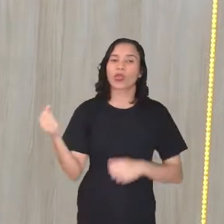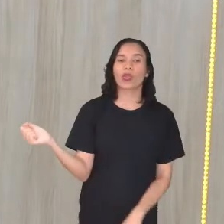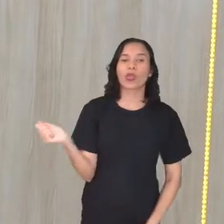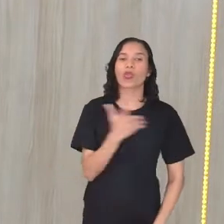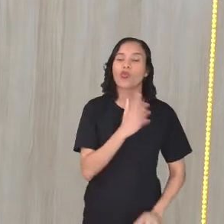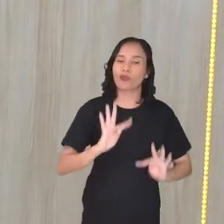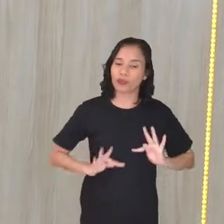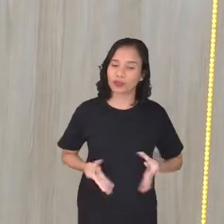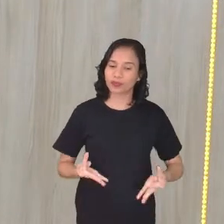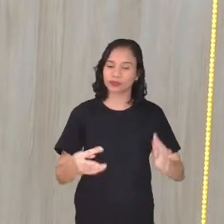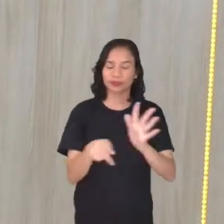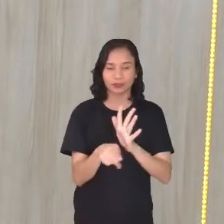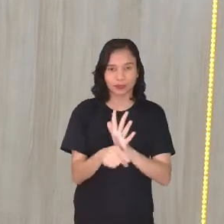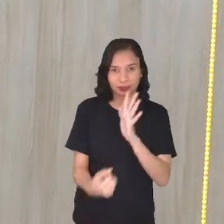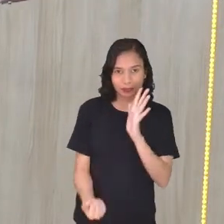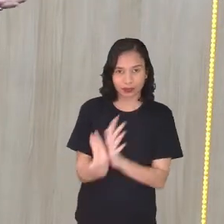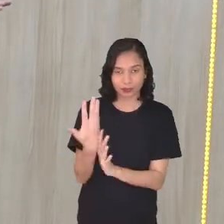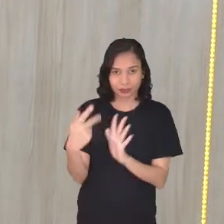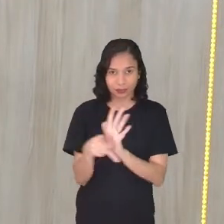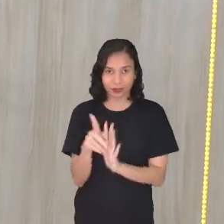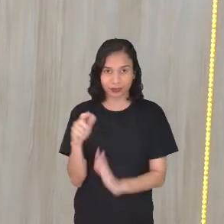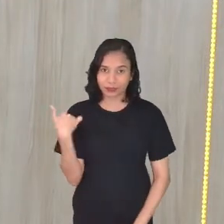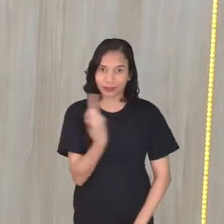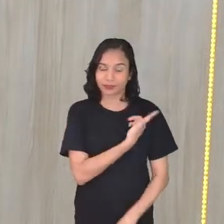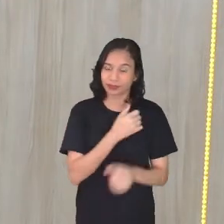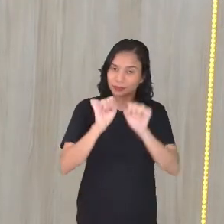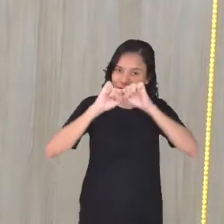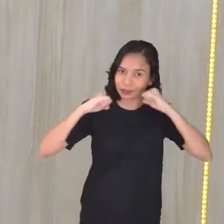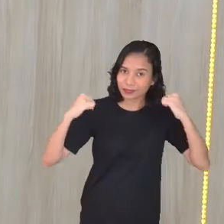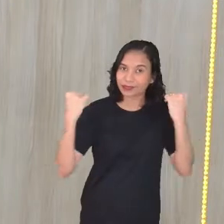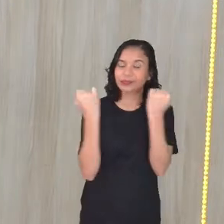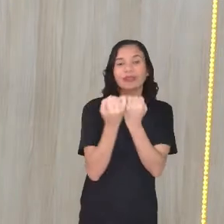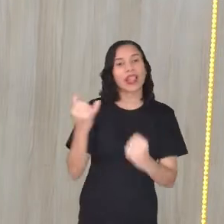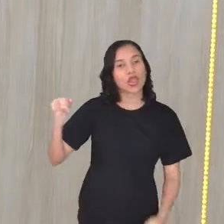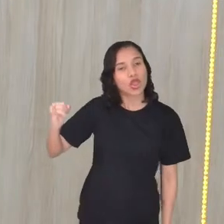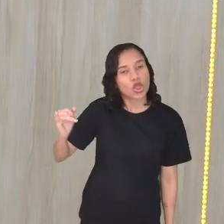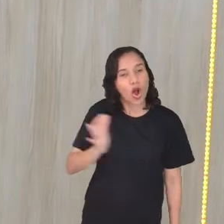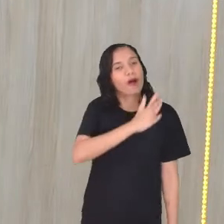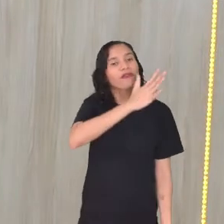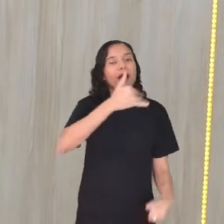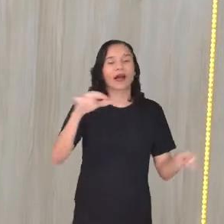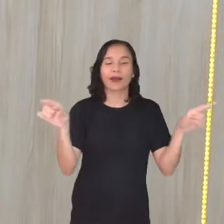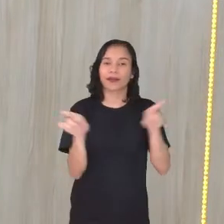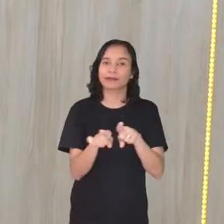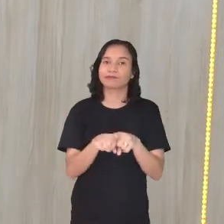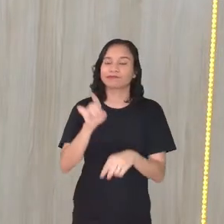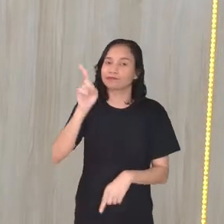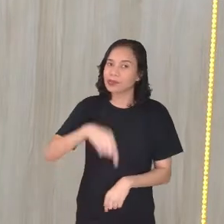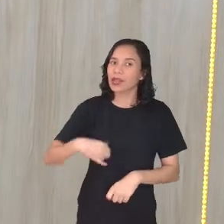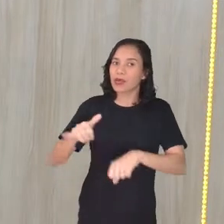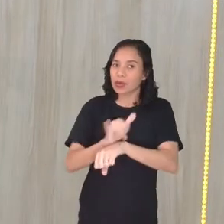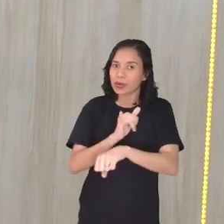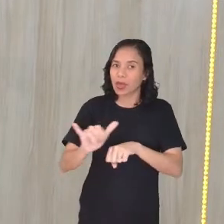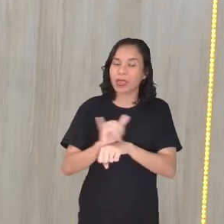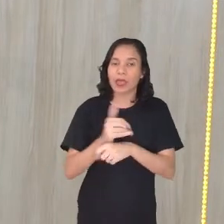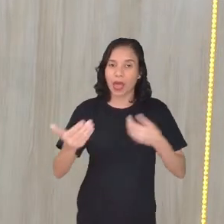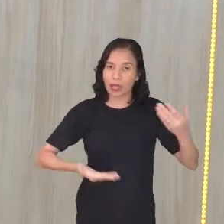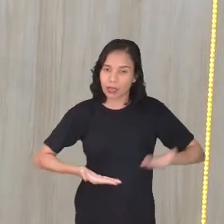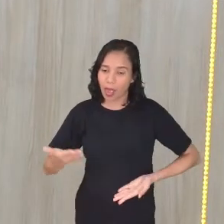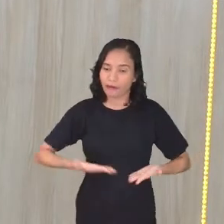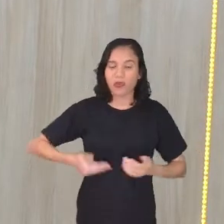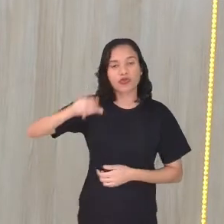tecnologias aí que estão vindo dentro da nossa sociedade pra inovar também como uma ferramenta a serviço da